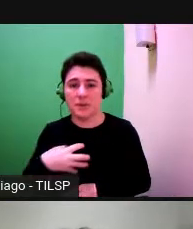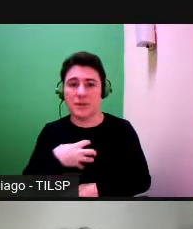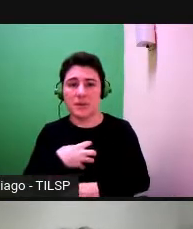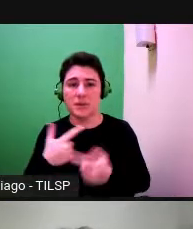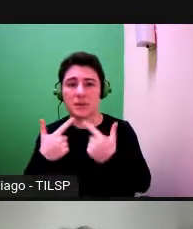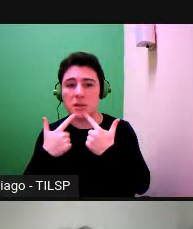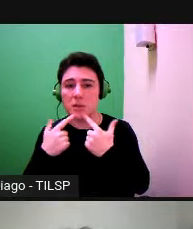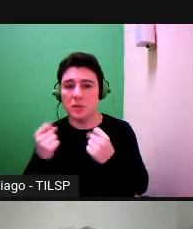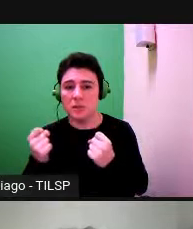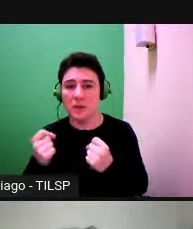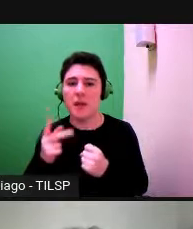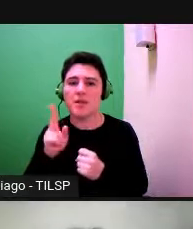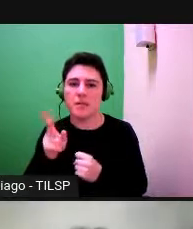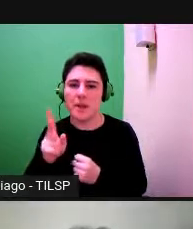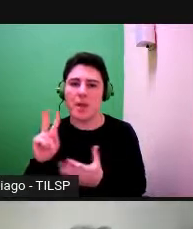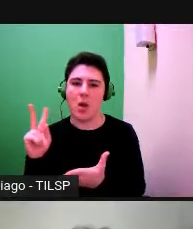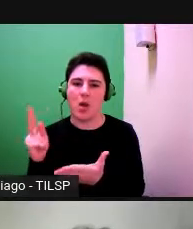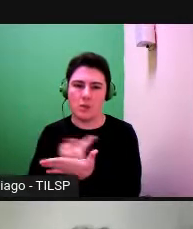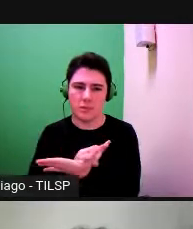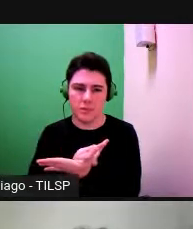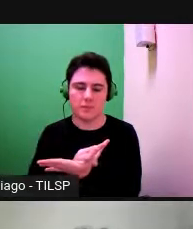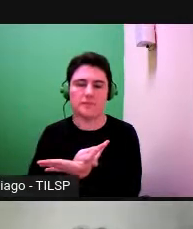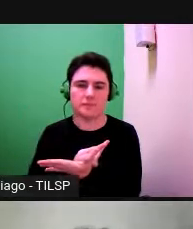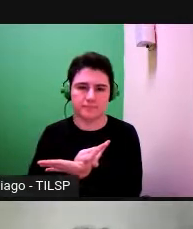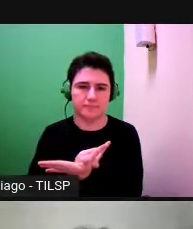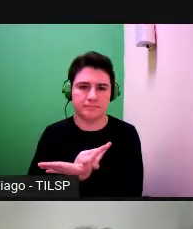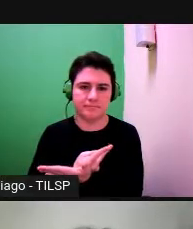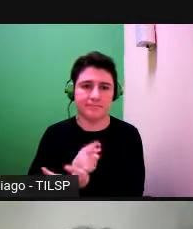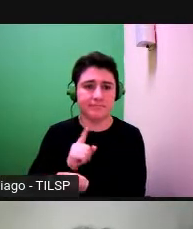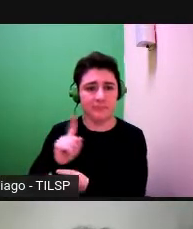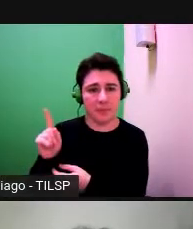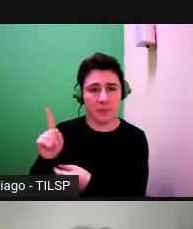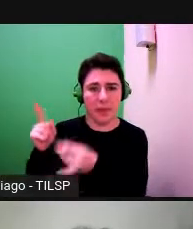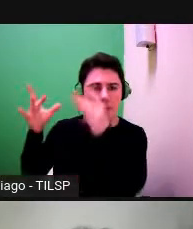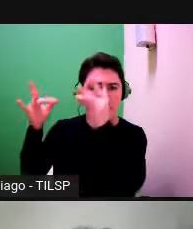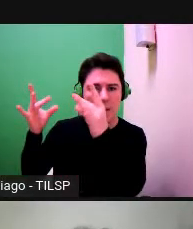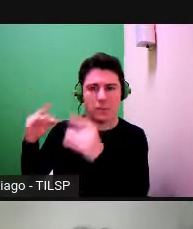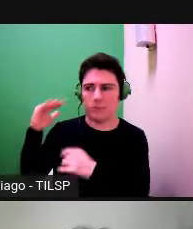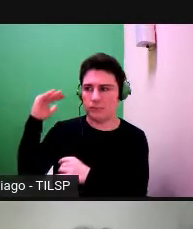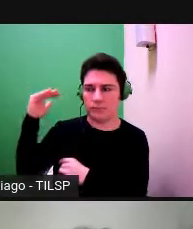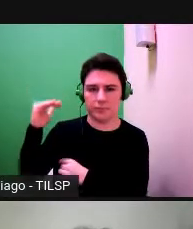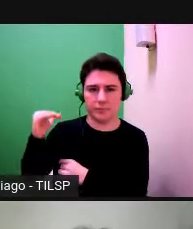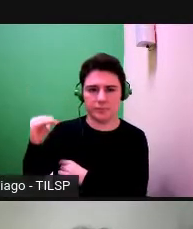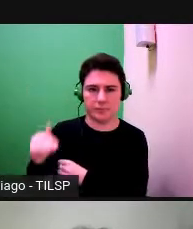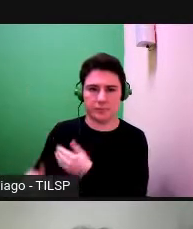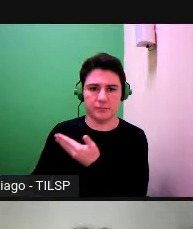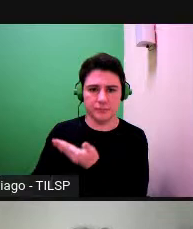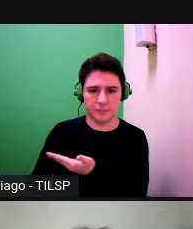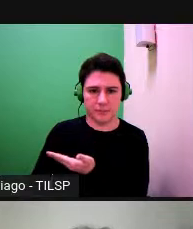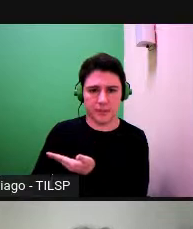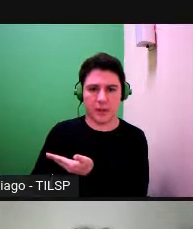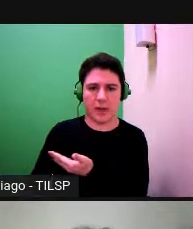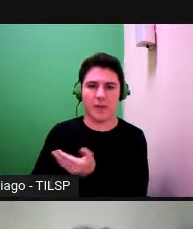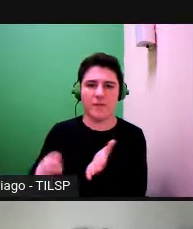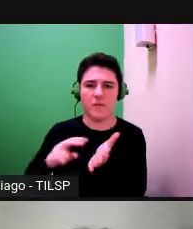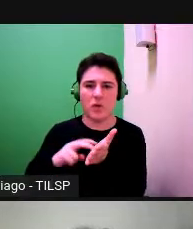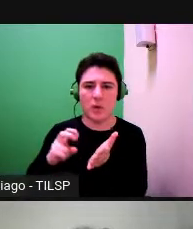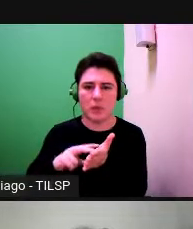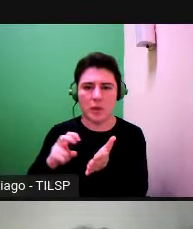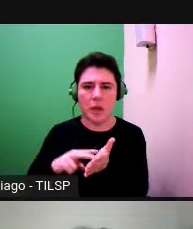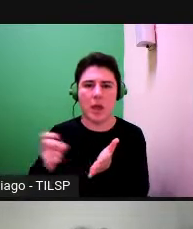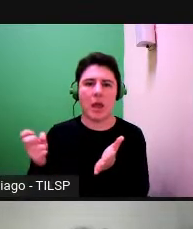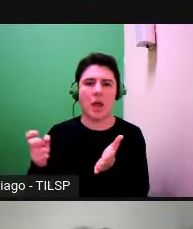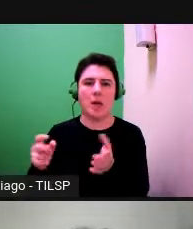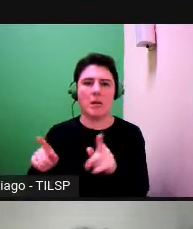recorrentes e que são aqui enfim elencados vocabulário técnico reprodução do discurso do